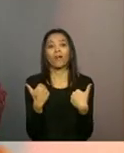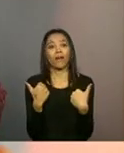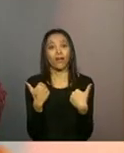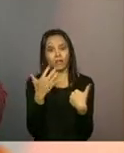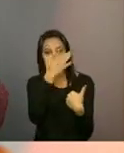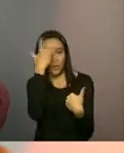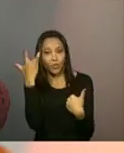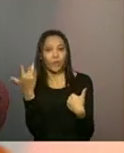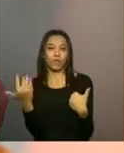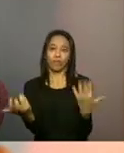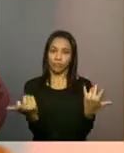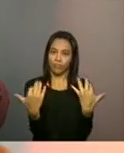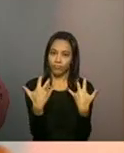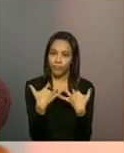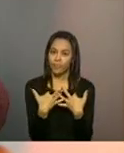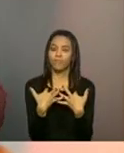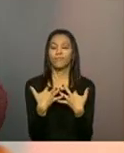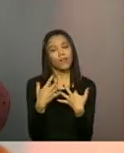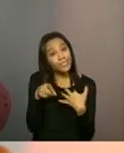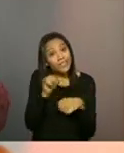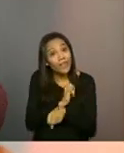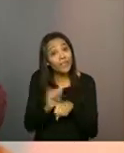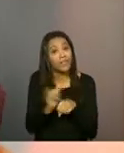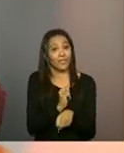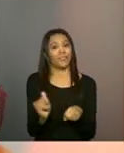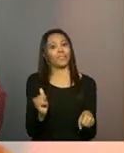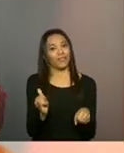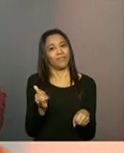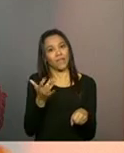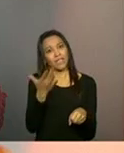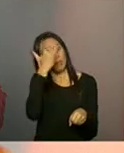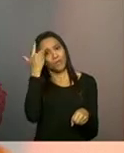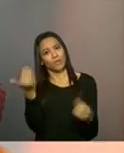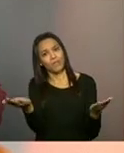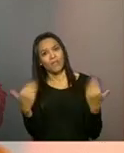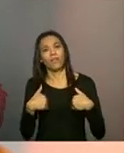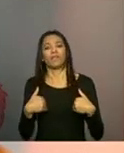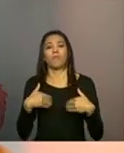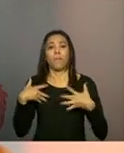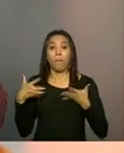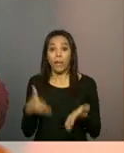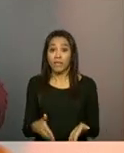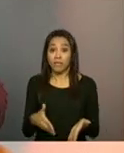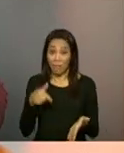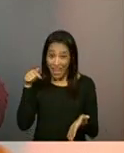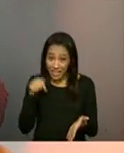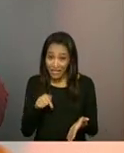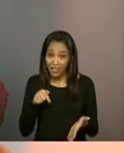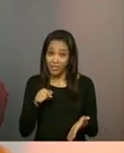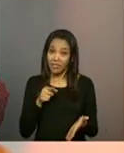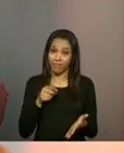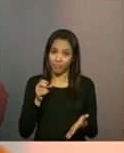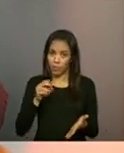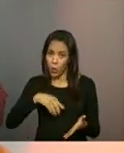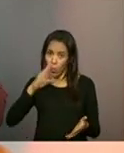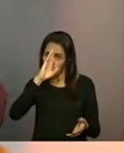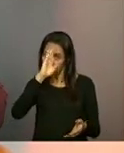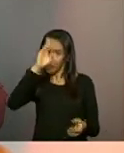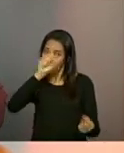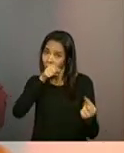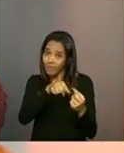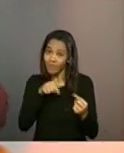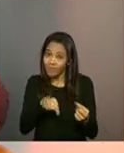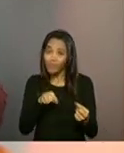um... Isso é uma estratégia para que essa população participe, mas ela não é o fim. A tipificação